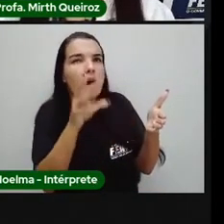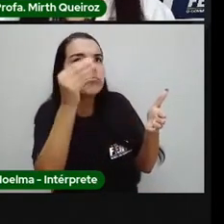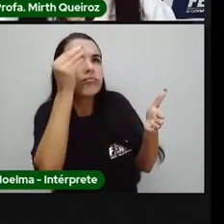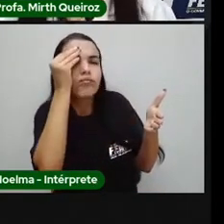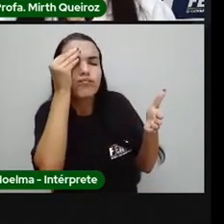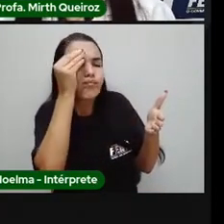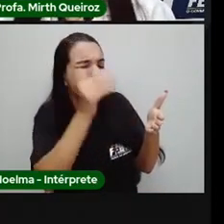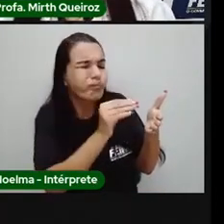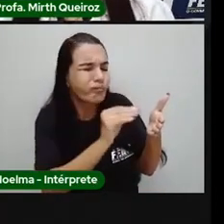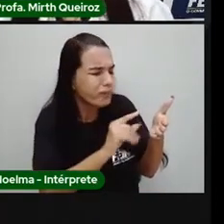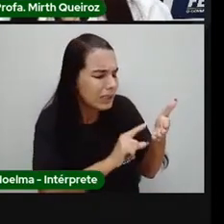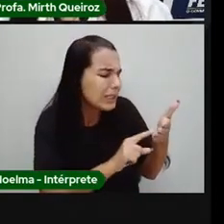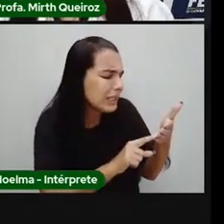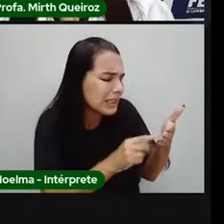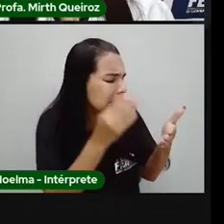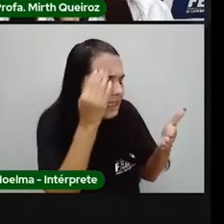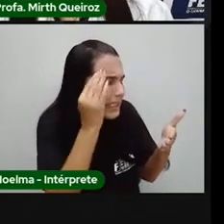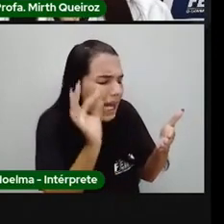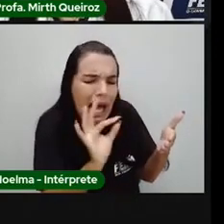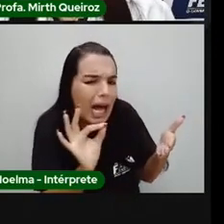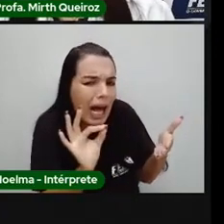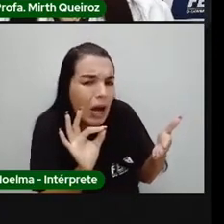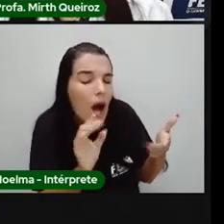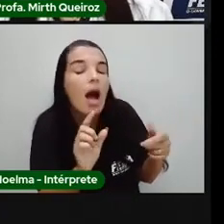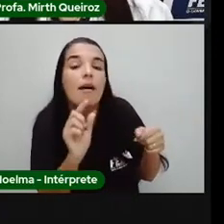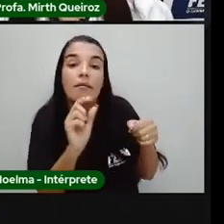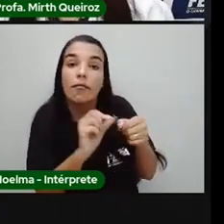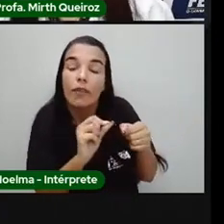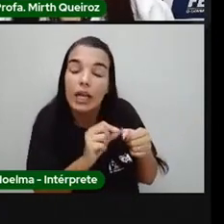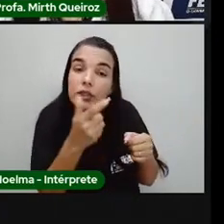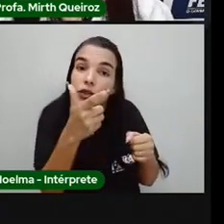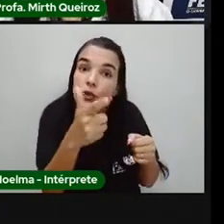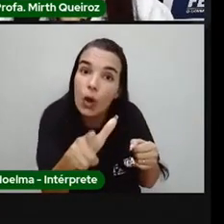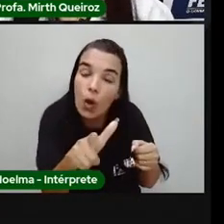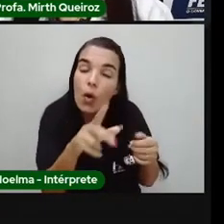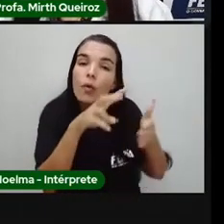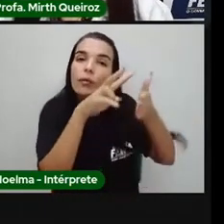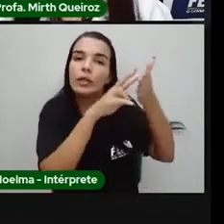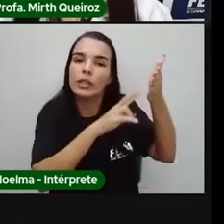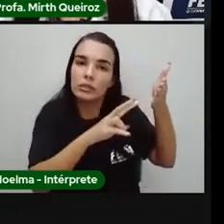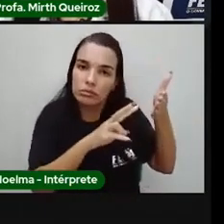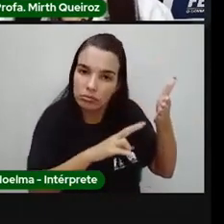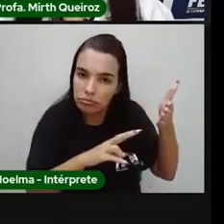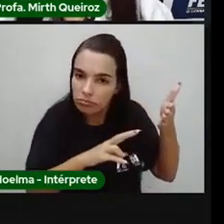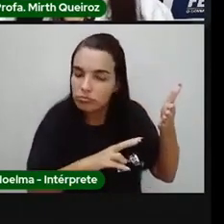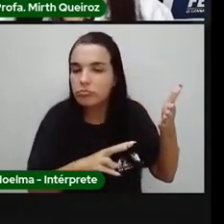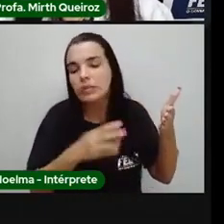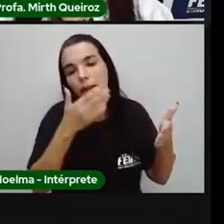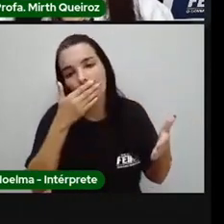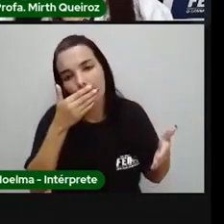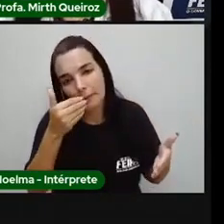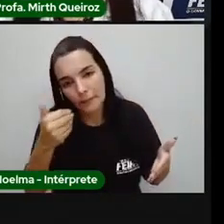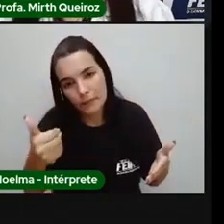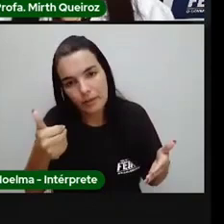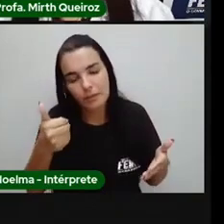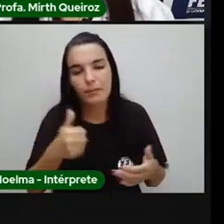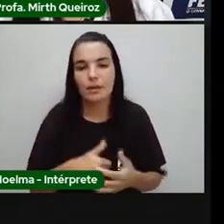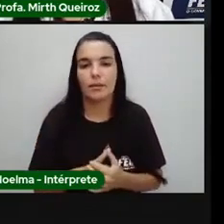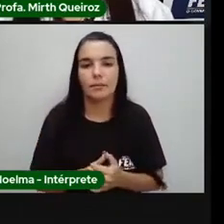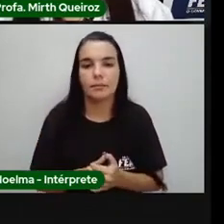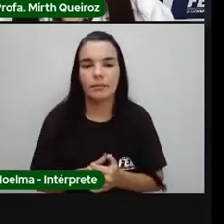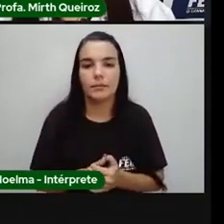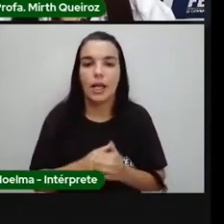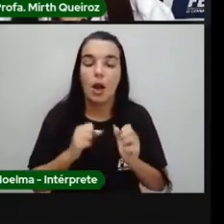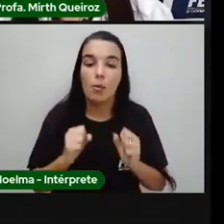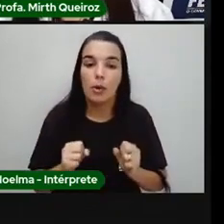confusas, ou então essas dúvidas serão tiradas conforme você vai lendo o texto e ali vão desenhando já as